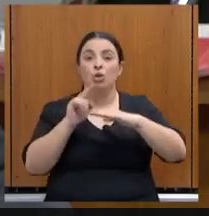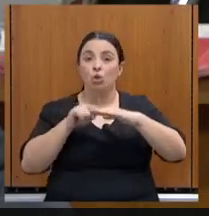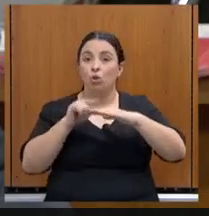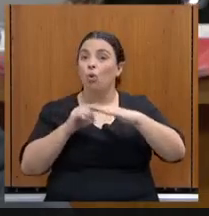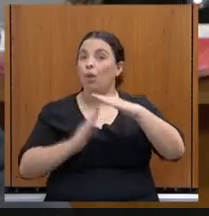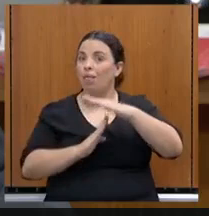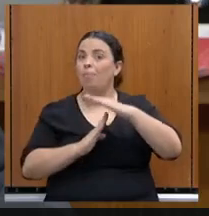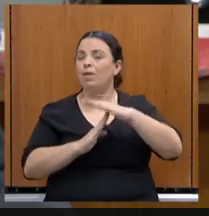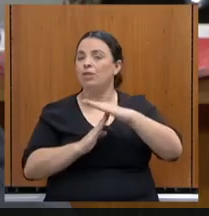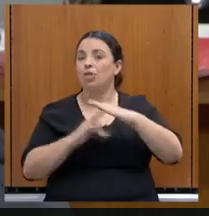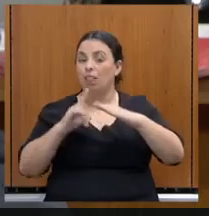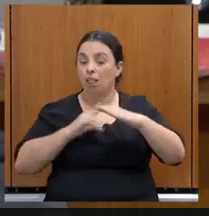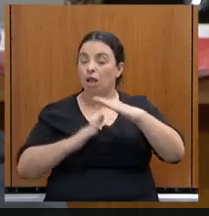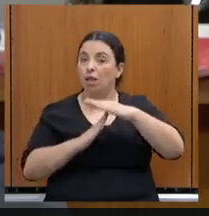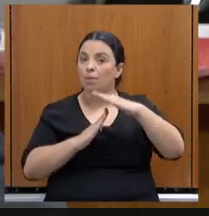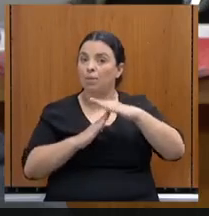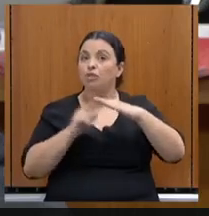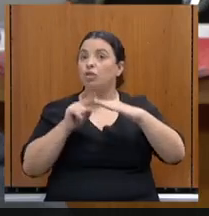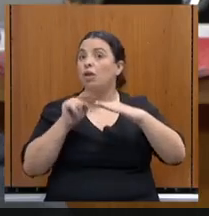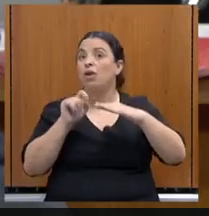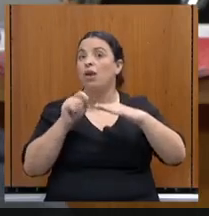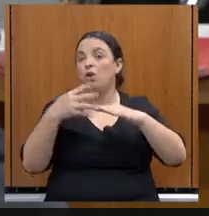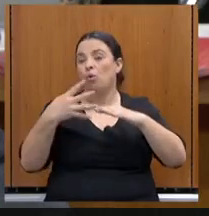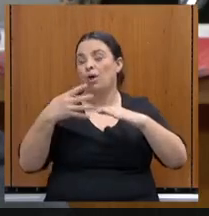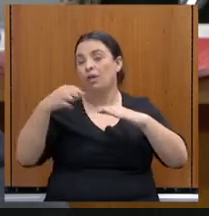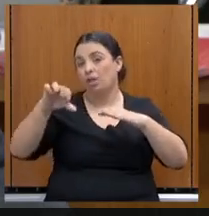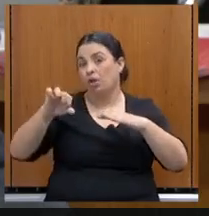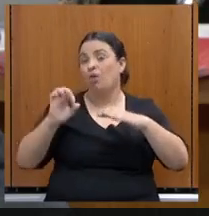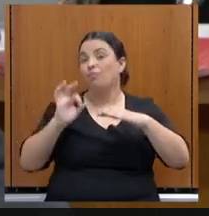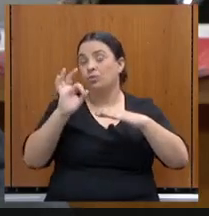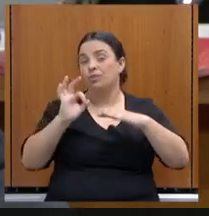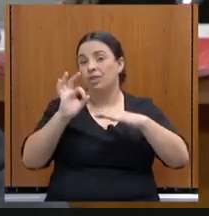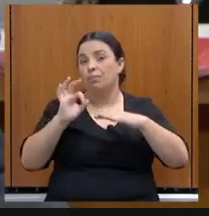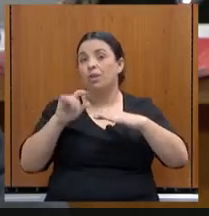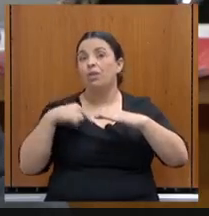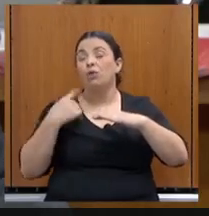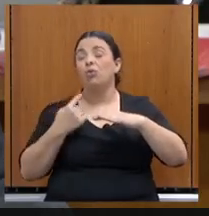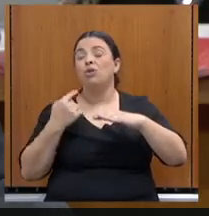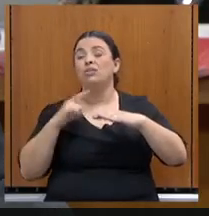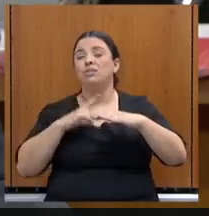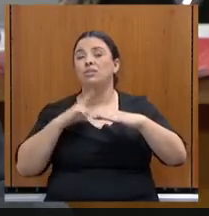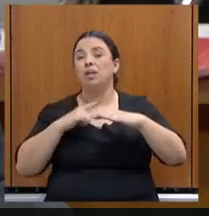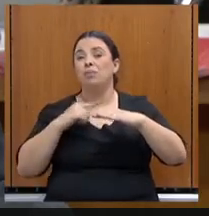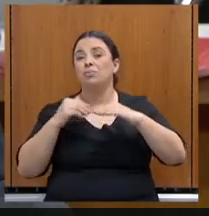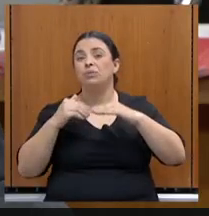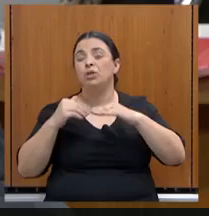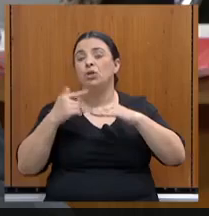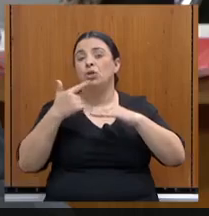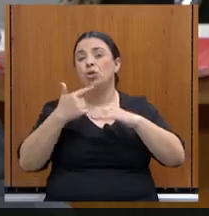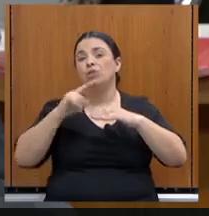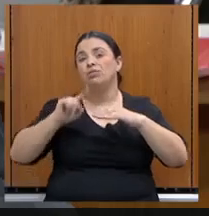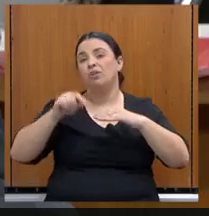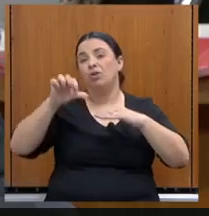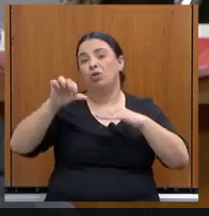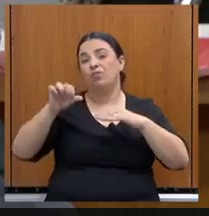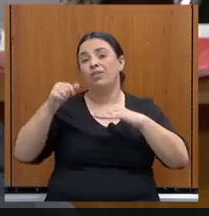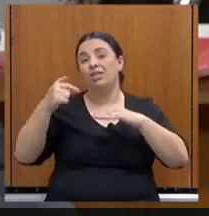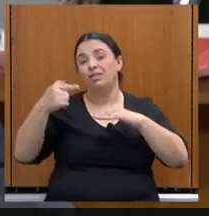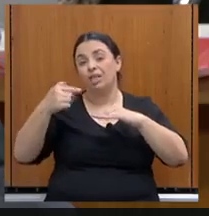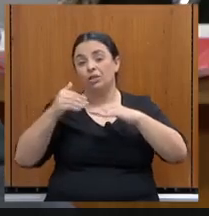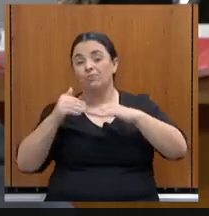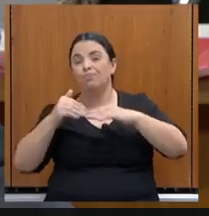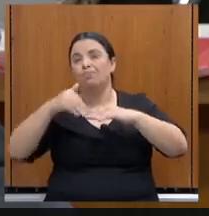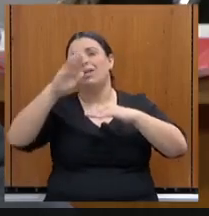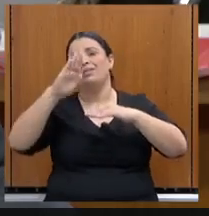de Responsabilidade Fiscal 49%, e nós estamos, então, 2,97 pontos percentuais acima